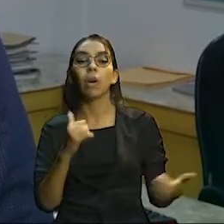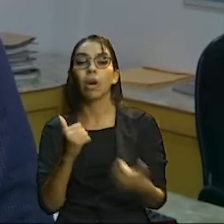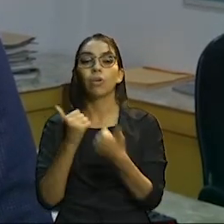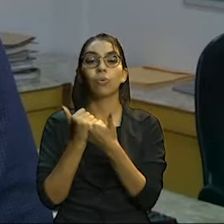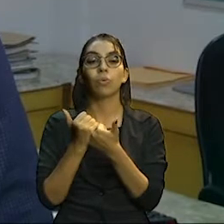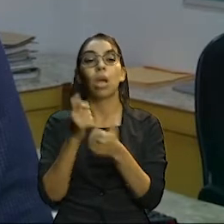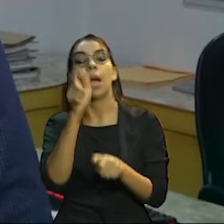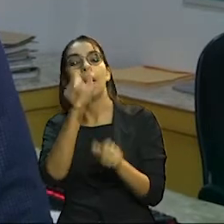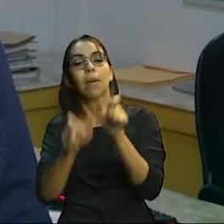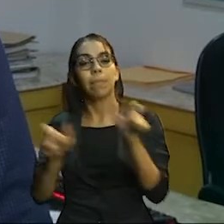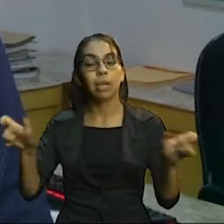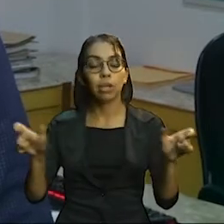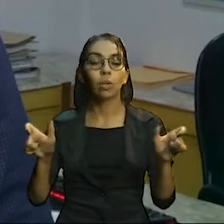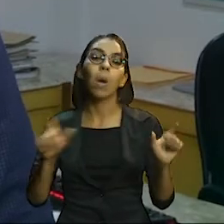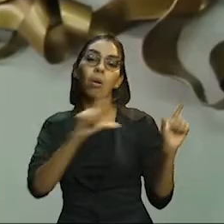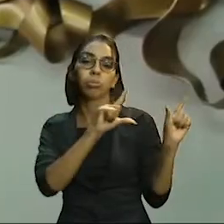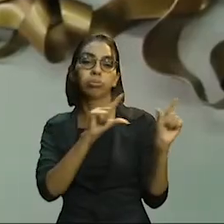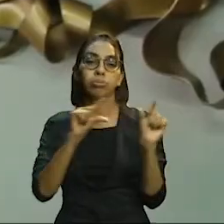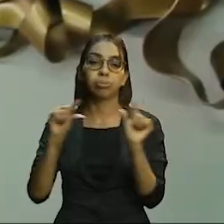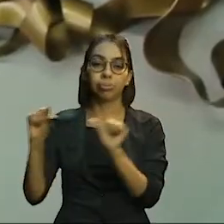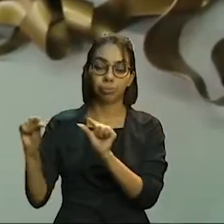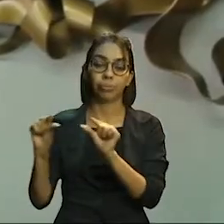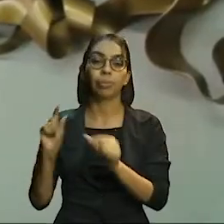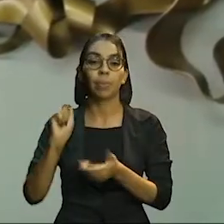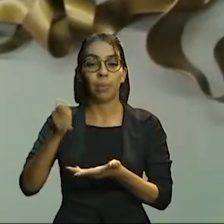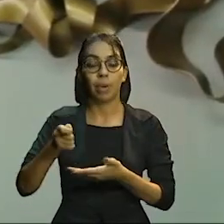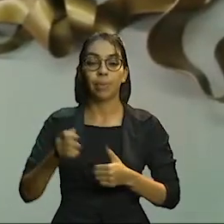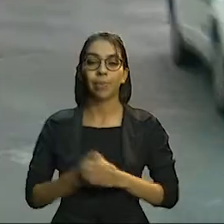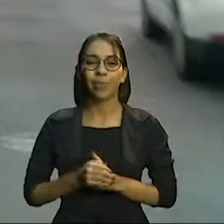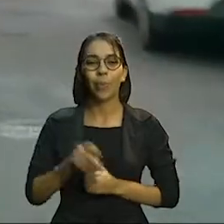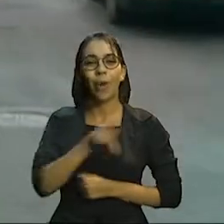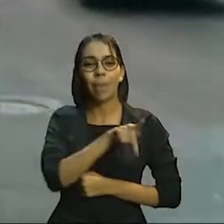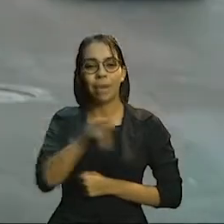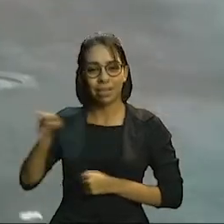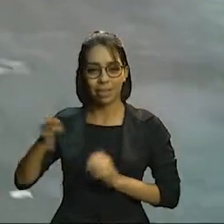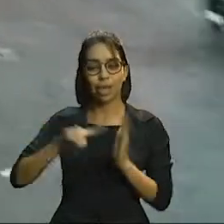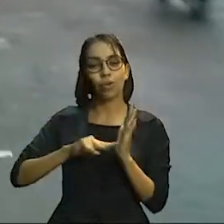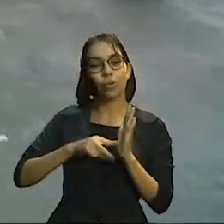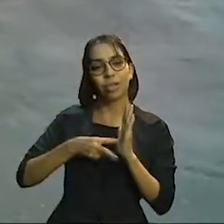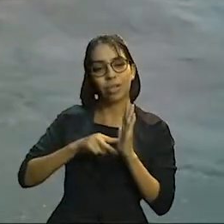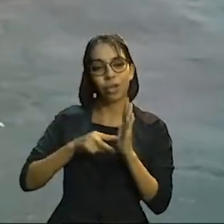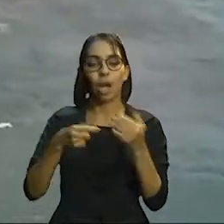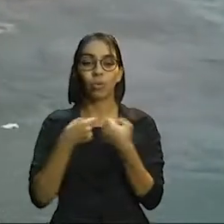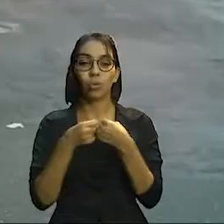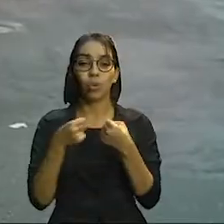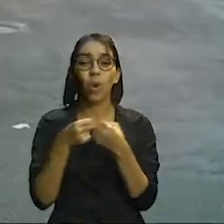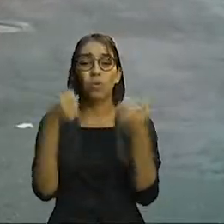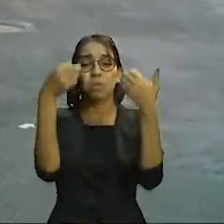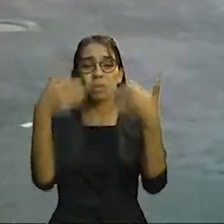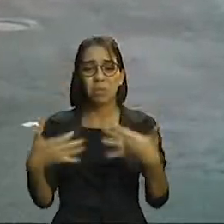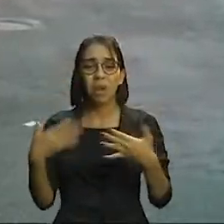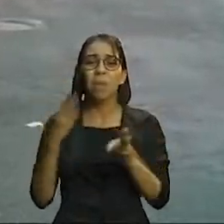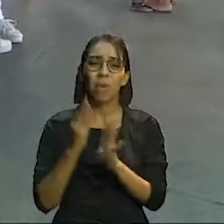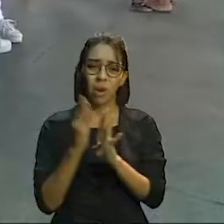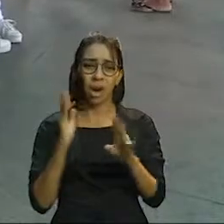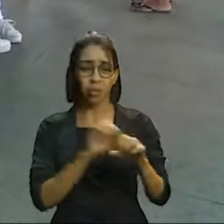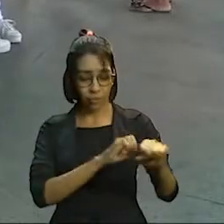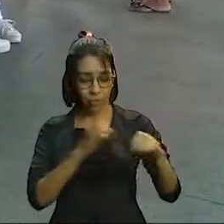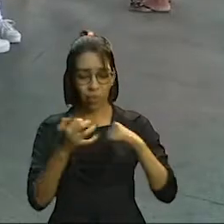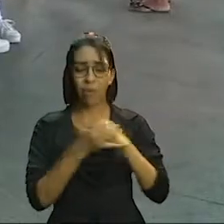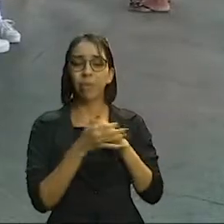que o usuário pague o mínimo possível. Para o presidente do Sindionibus, a sequência de acontecimentos relacionados à pandemia